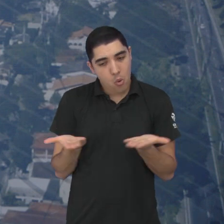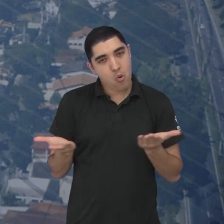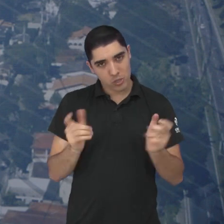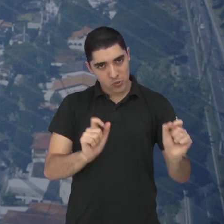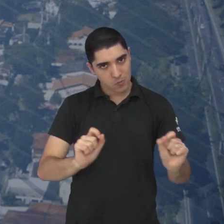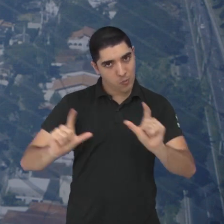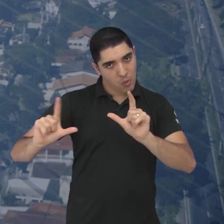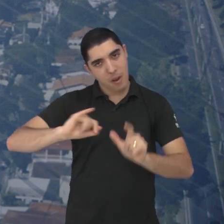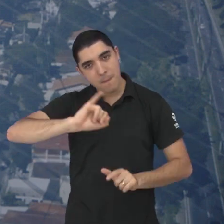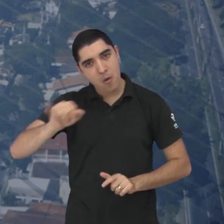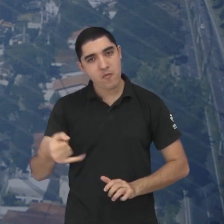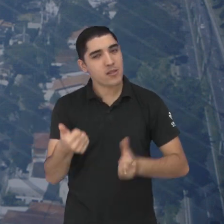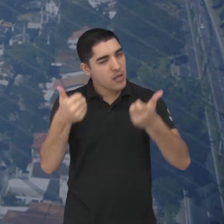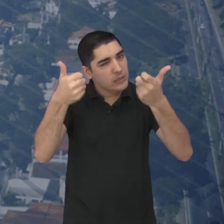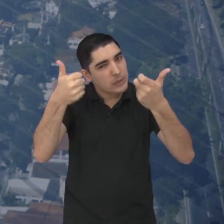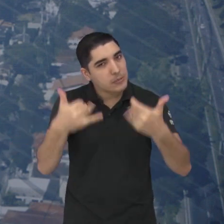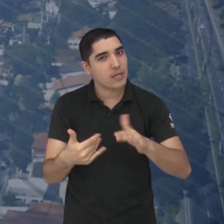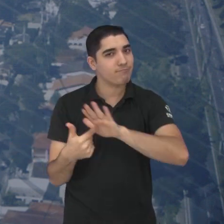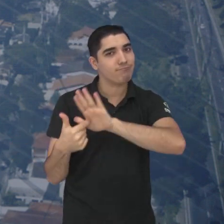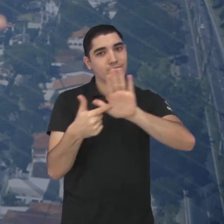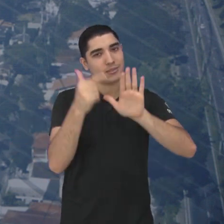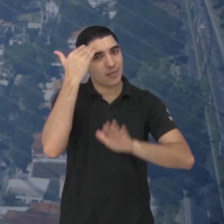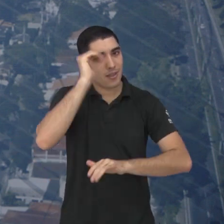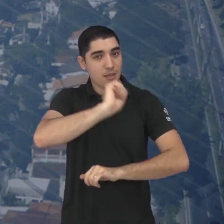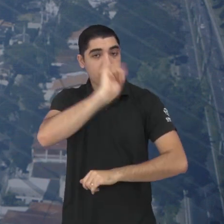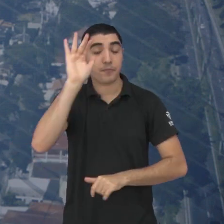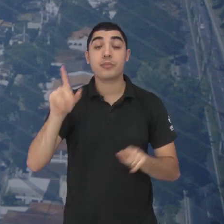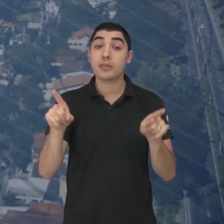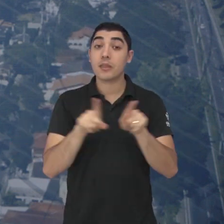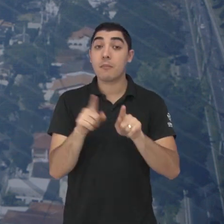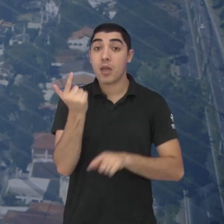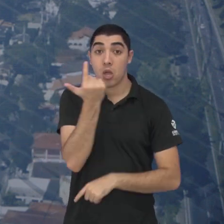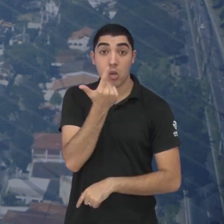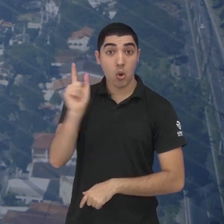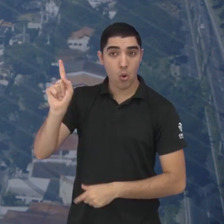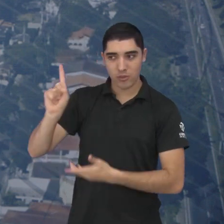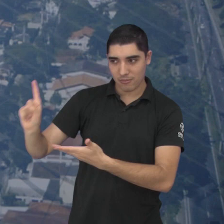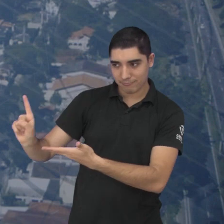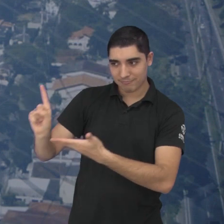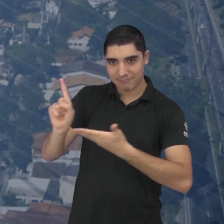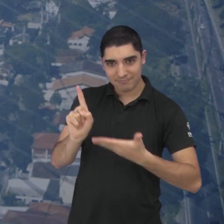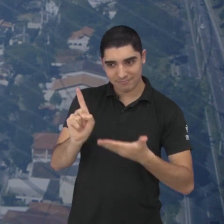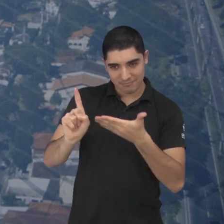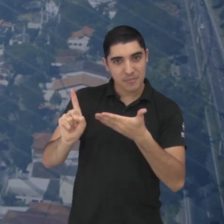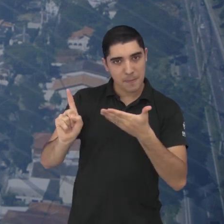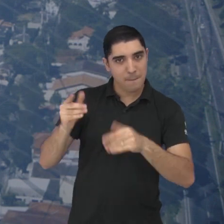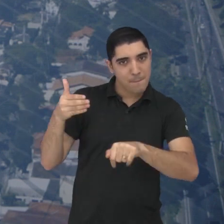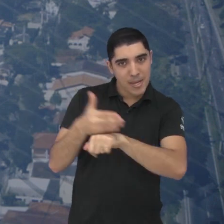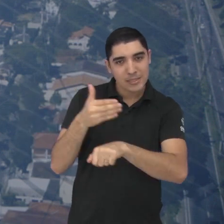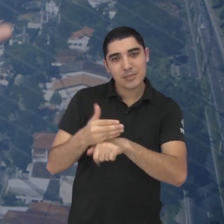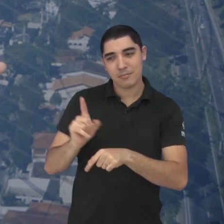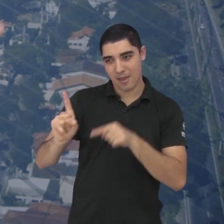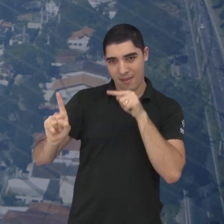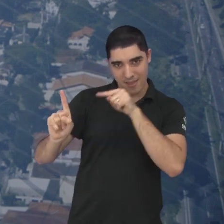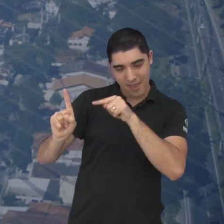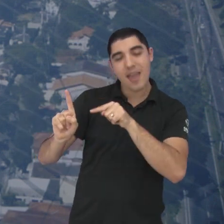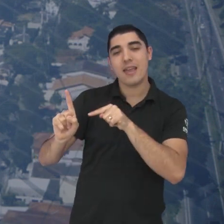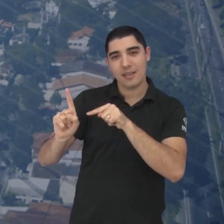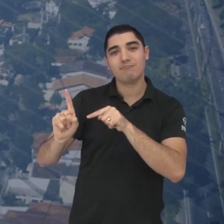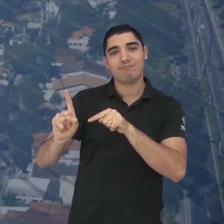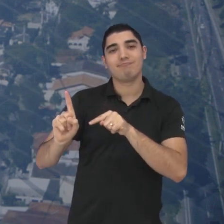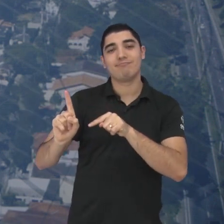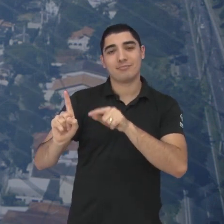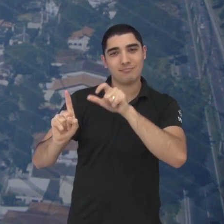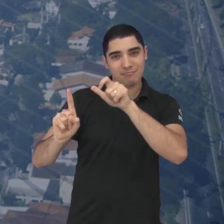debater hoje. Bom, para incrementar, então, o nosso bate-papo, gente, eu quero chamar a nossa segunda convidada, que vai